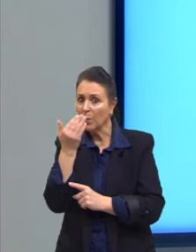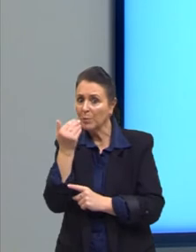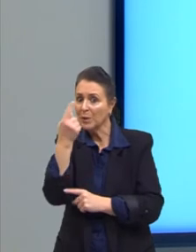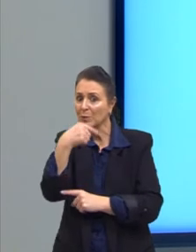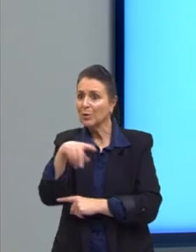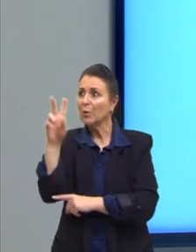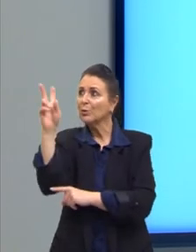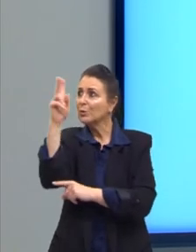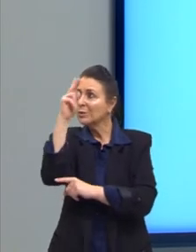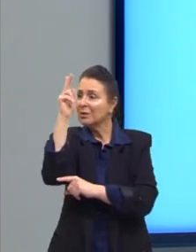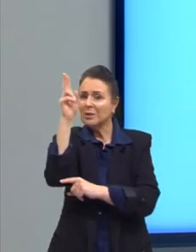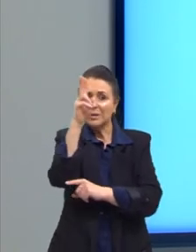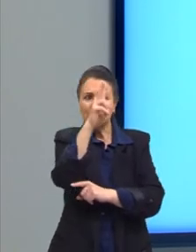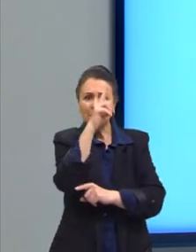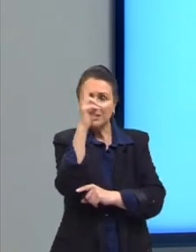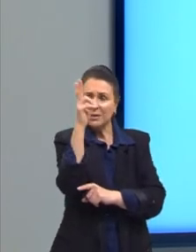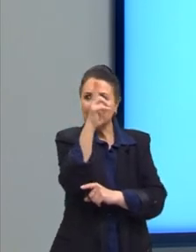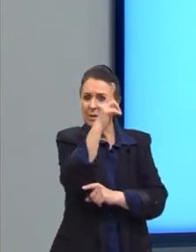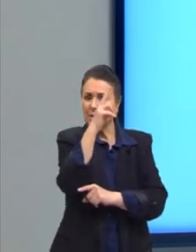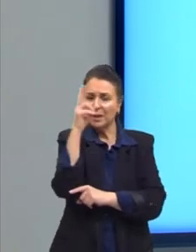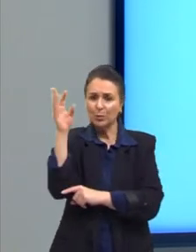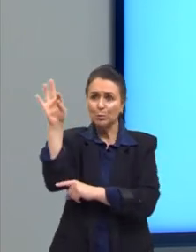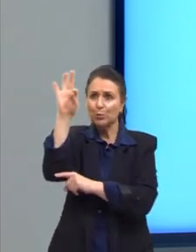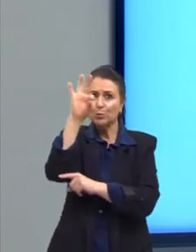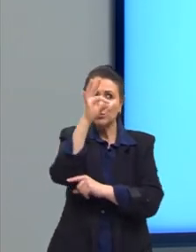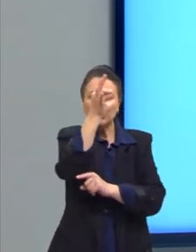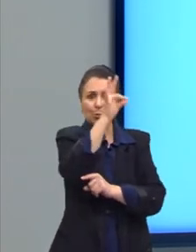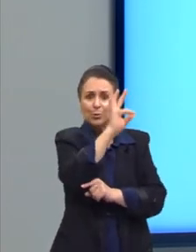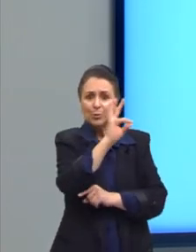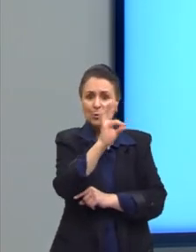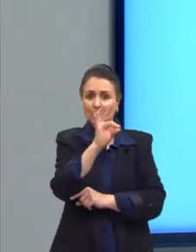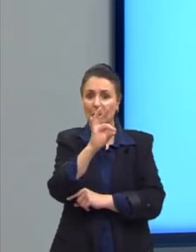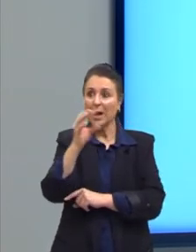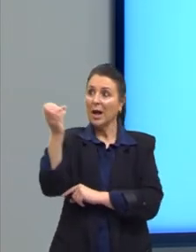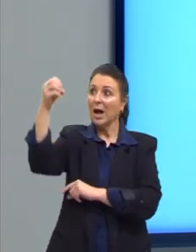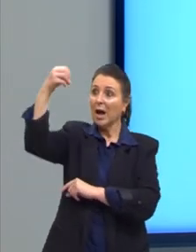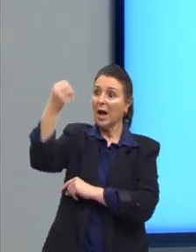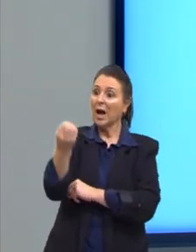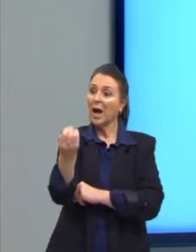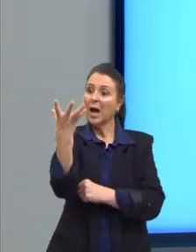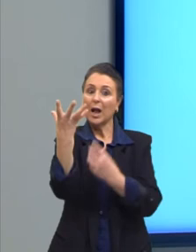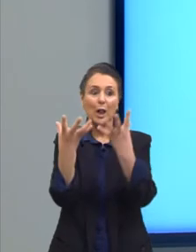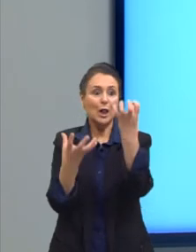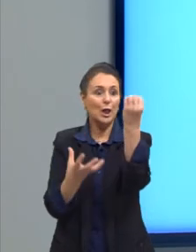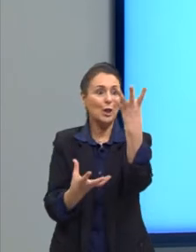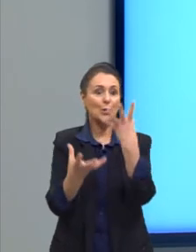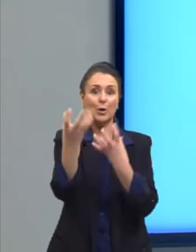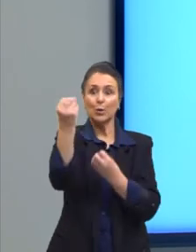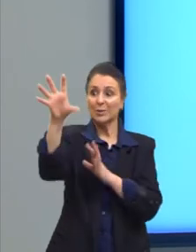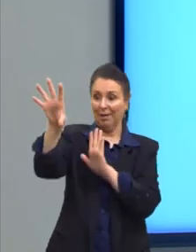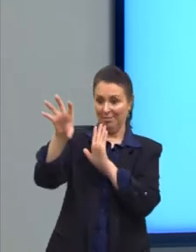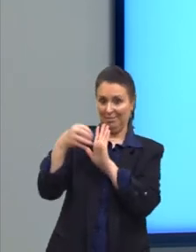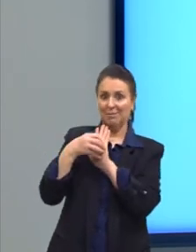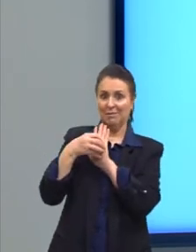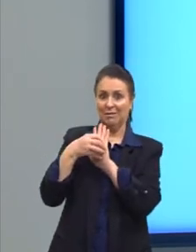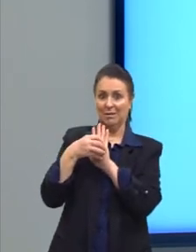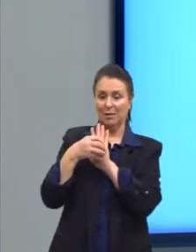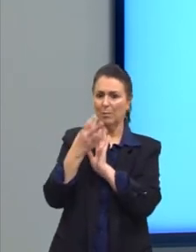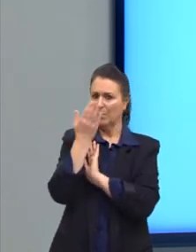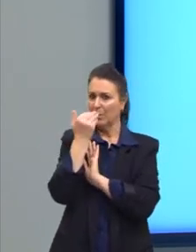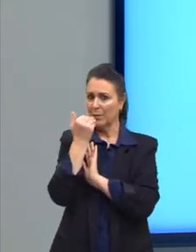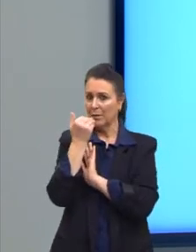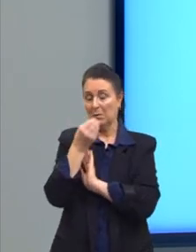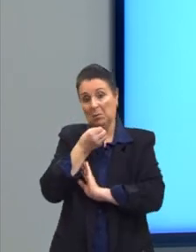aquela luz, a luz esverdeada vai atrair os insetos para comer eles? E come eles, né? Se